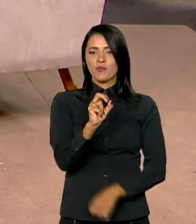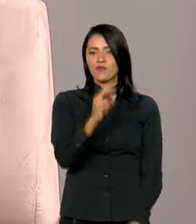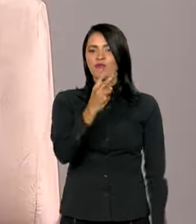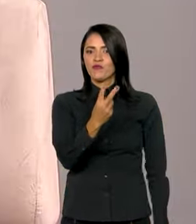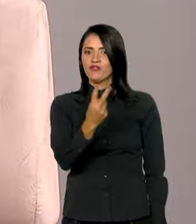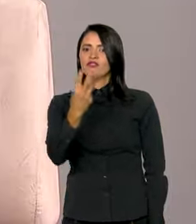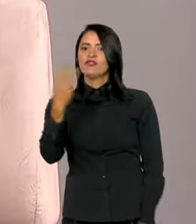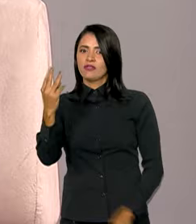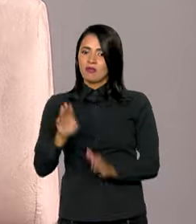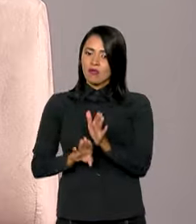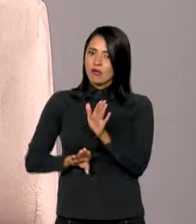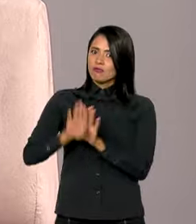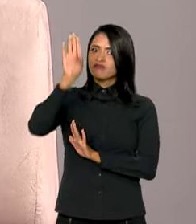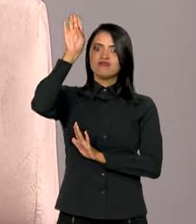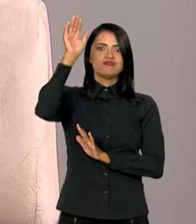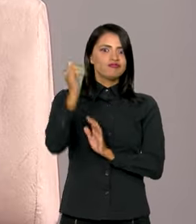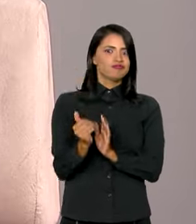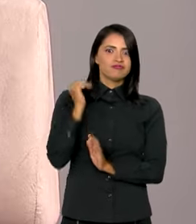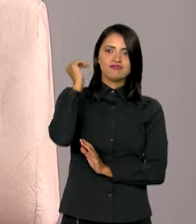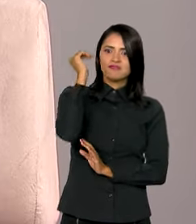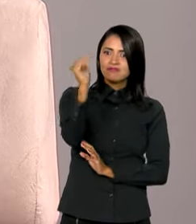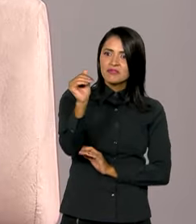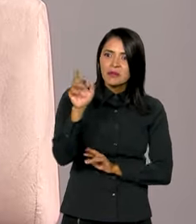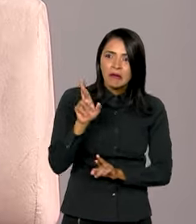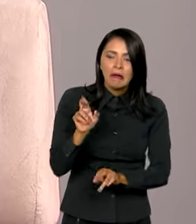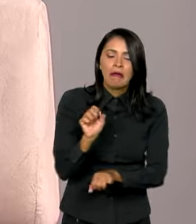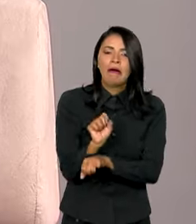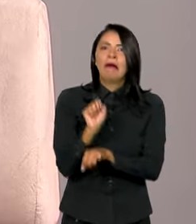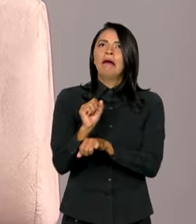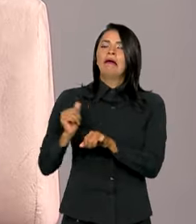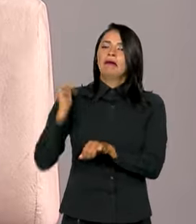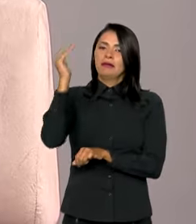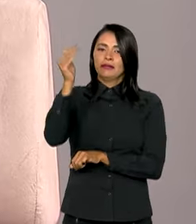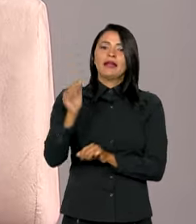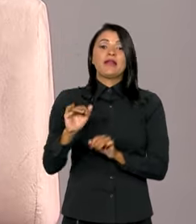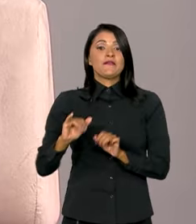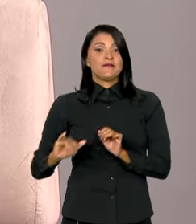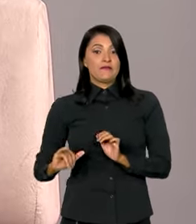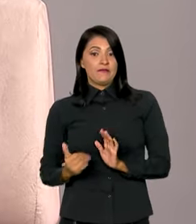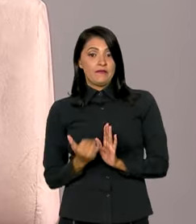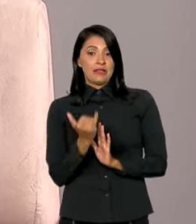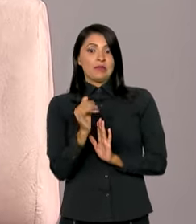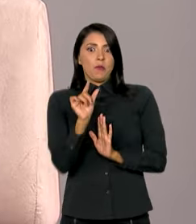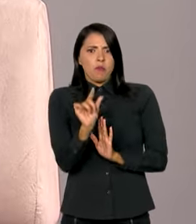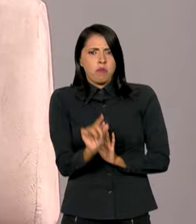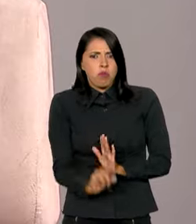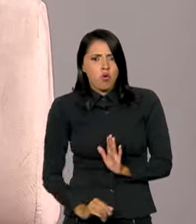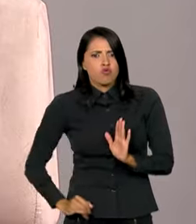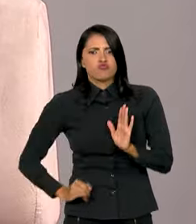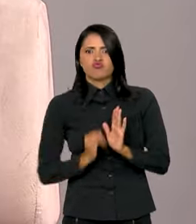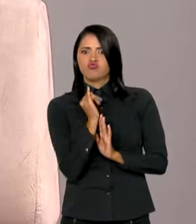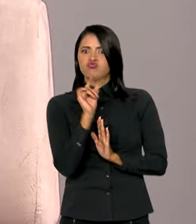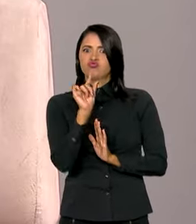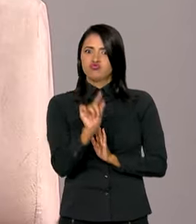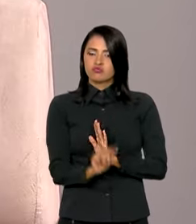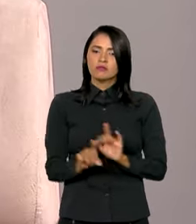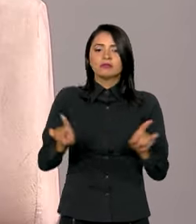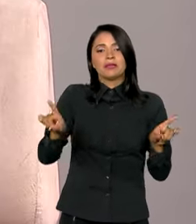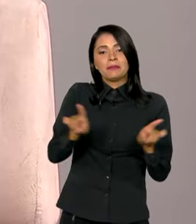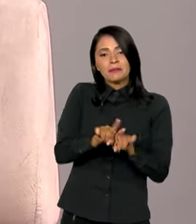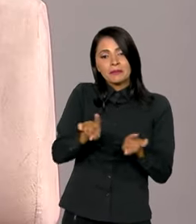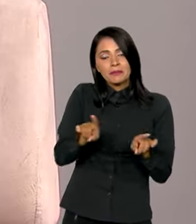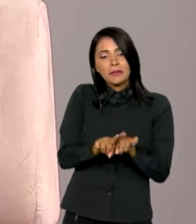com um crescimento acima do esperado, com uma inflação menor do que é prevista, inclusive com o barateamento